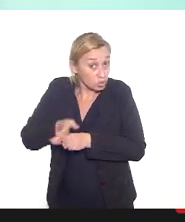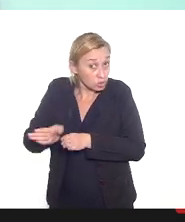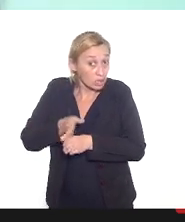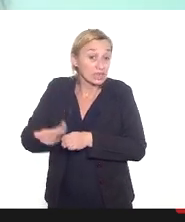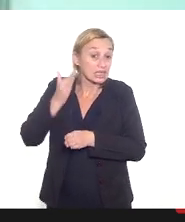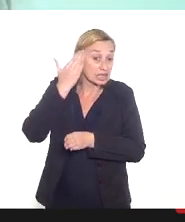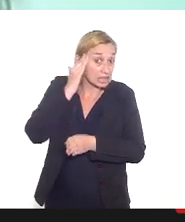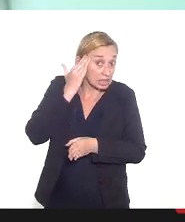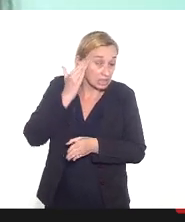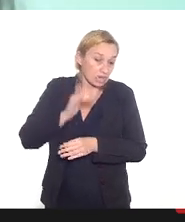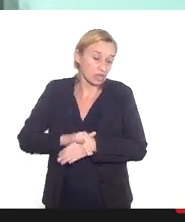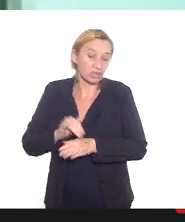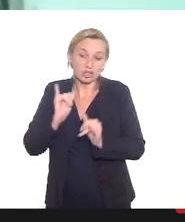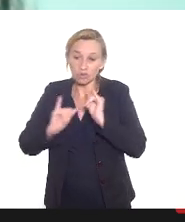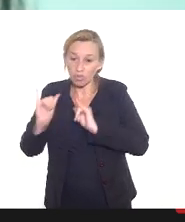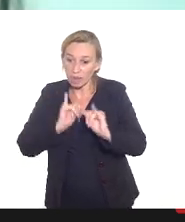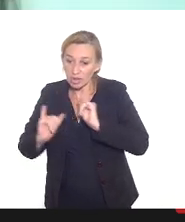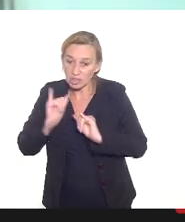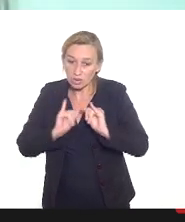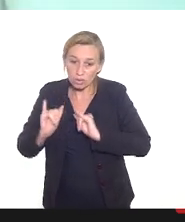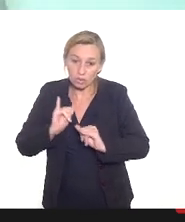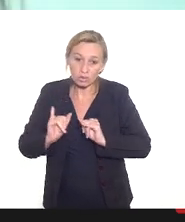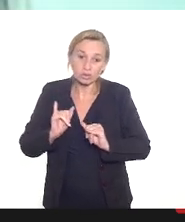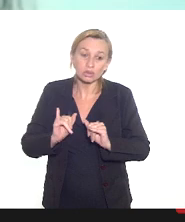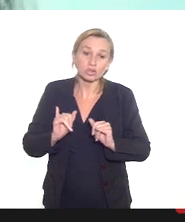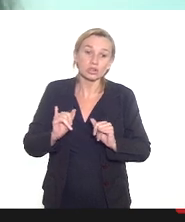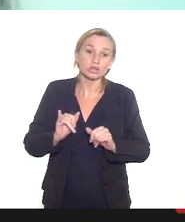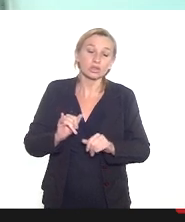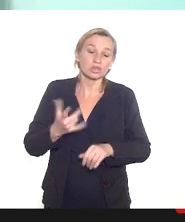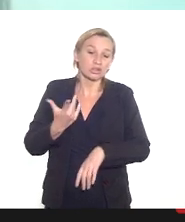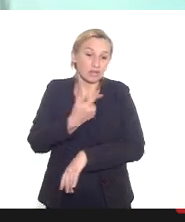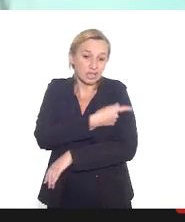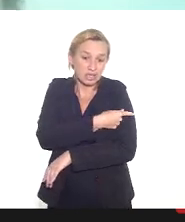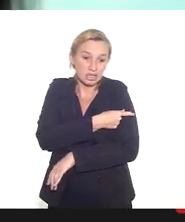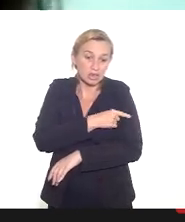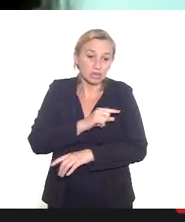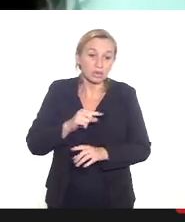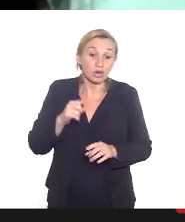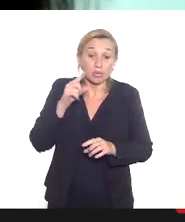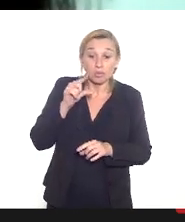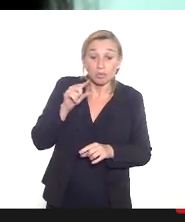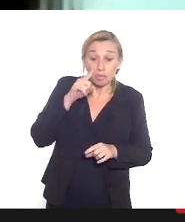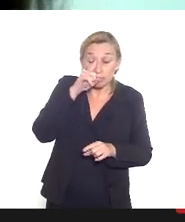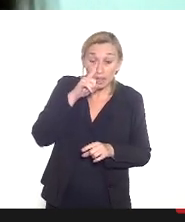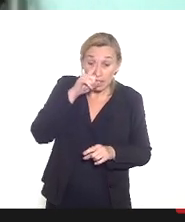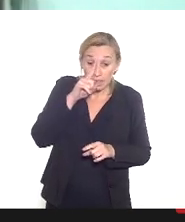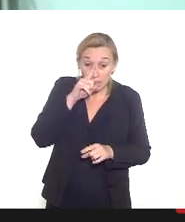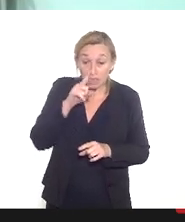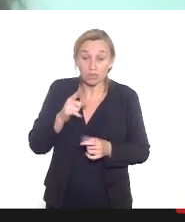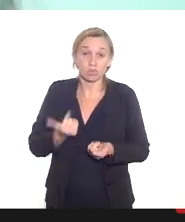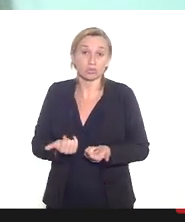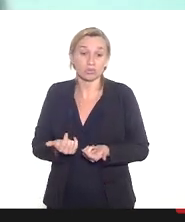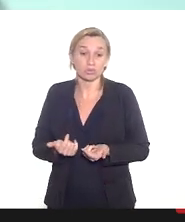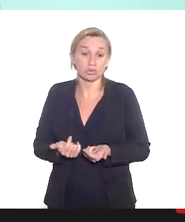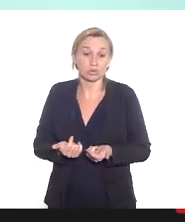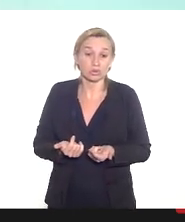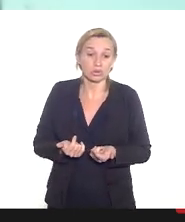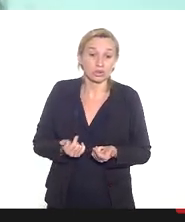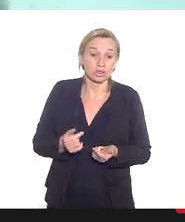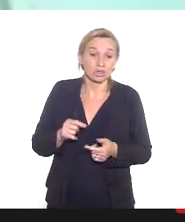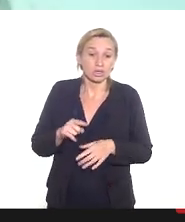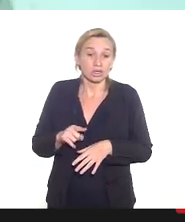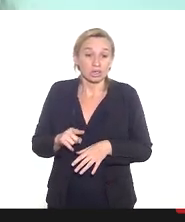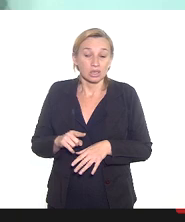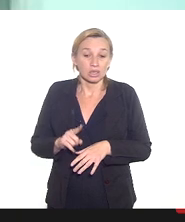entendeu as informações quanto aos imunizantes sobre os riscos e benefícios sobre o fato desses imunizantes não